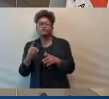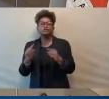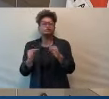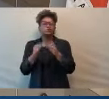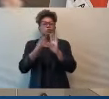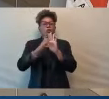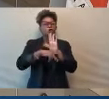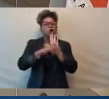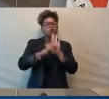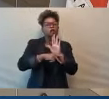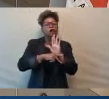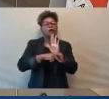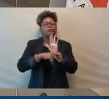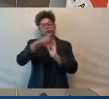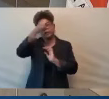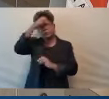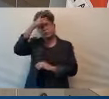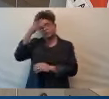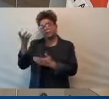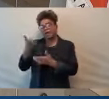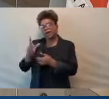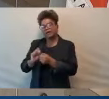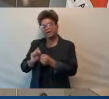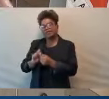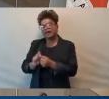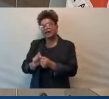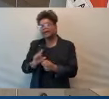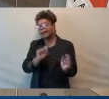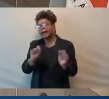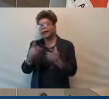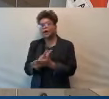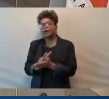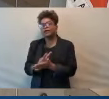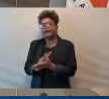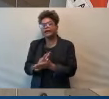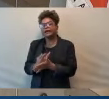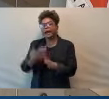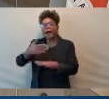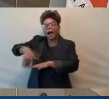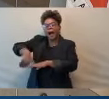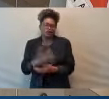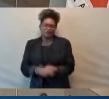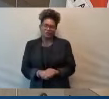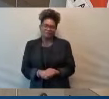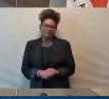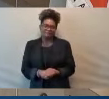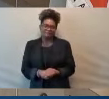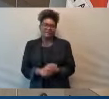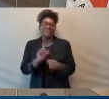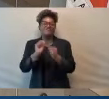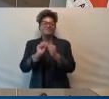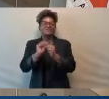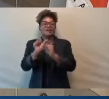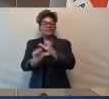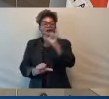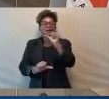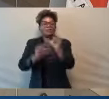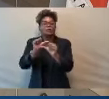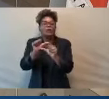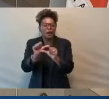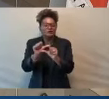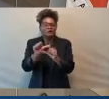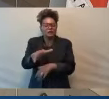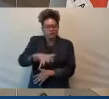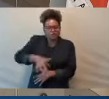tratorou, está lá a rua entupida de carro, porque já mudou a configuração. E assim caminha a nossa cidade.